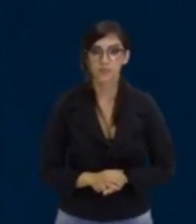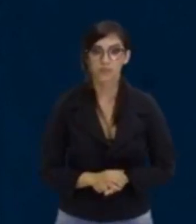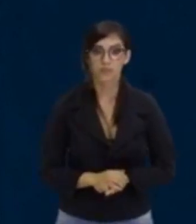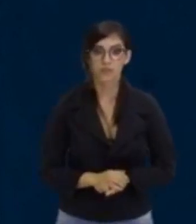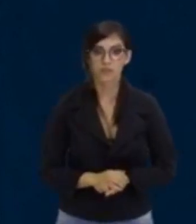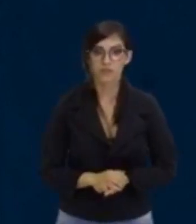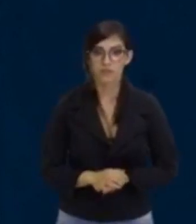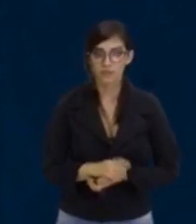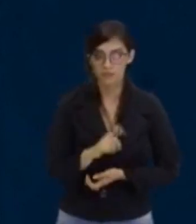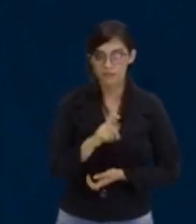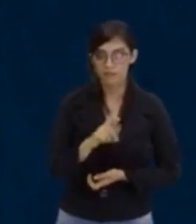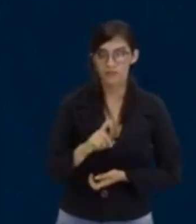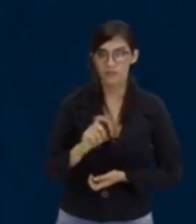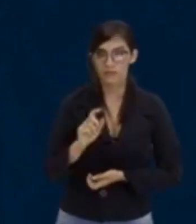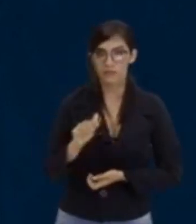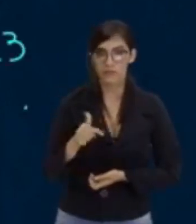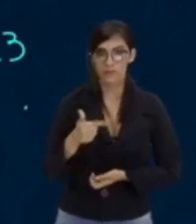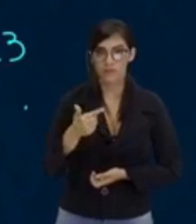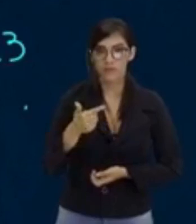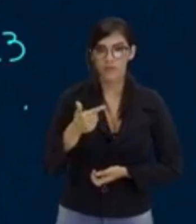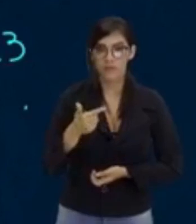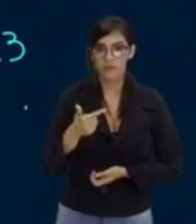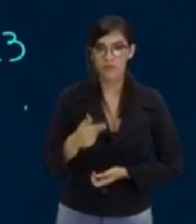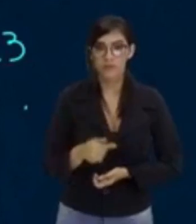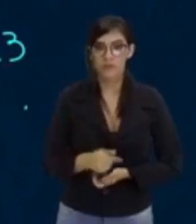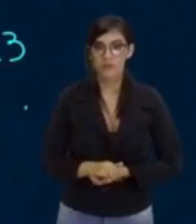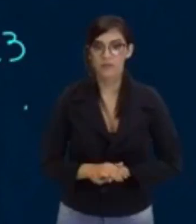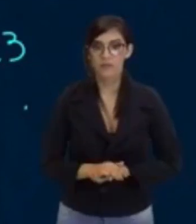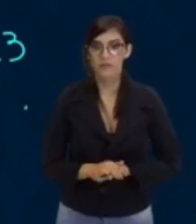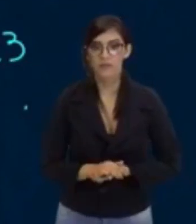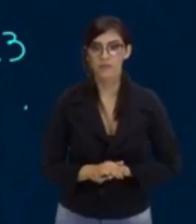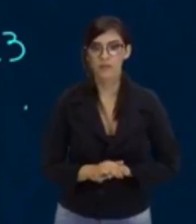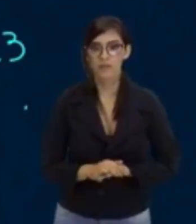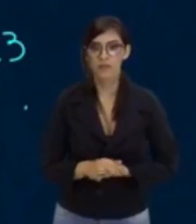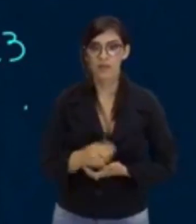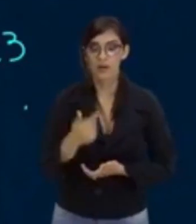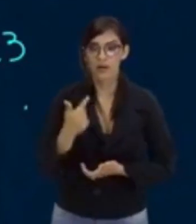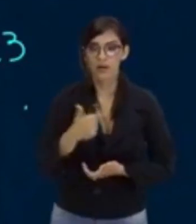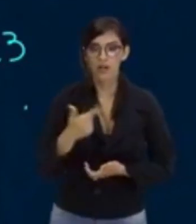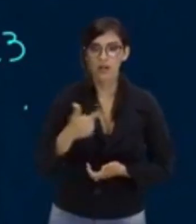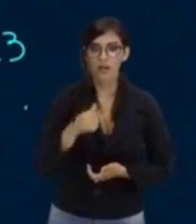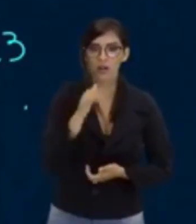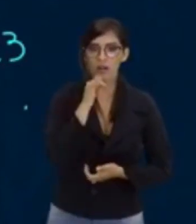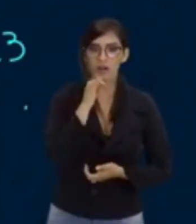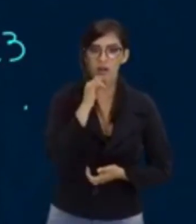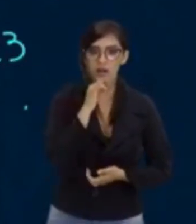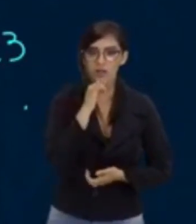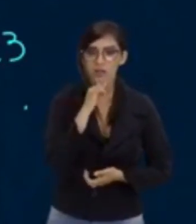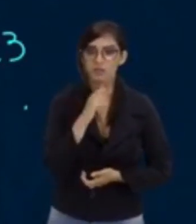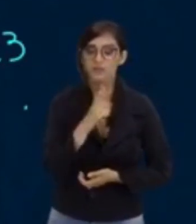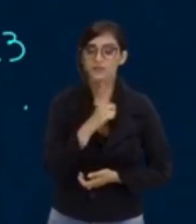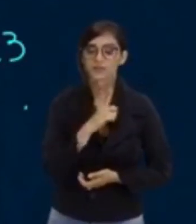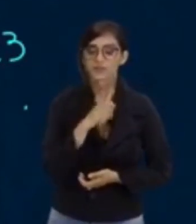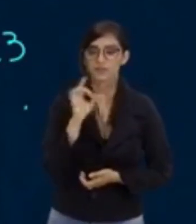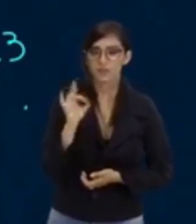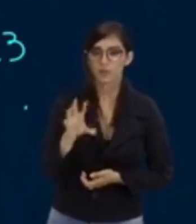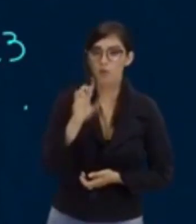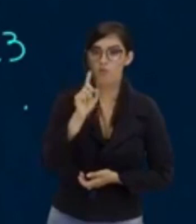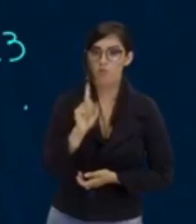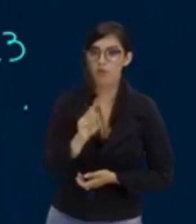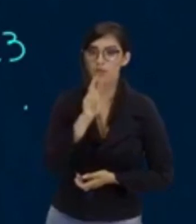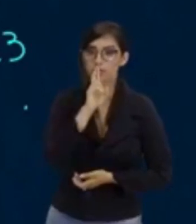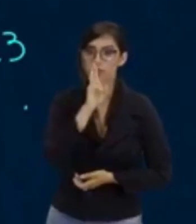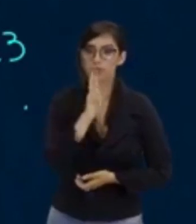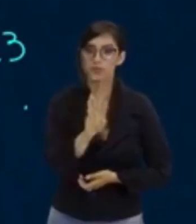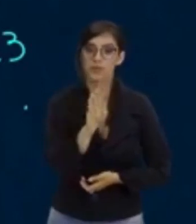mais 4x, mais 4. Repara, ó, que é o nosso segundo exemplo. Que eu já sei que vai ter só uma resposta. Bora verificar isso aí.